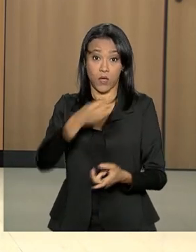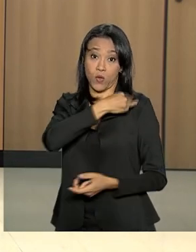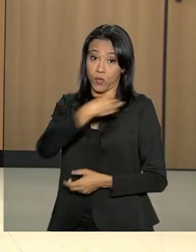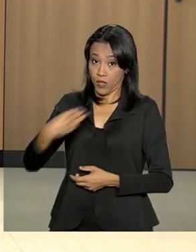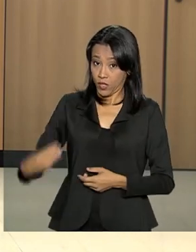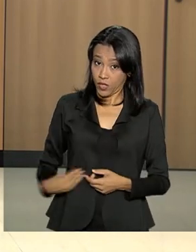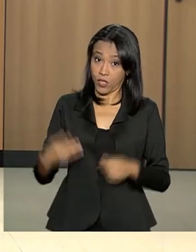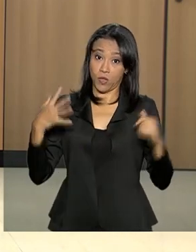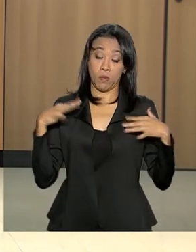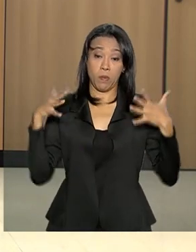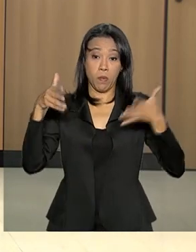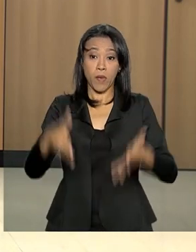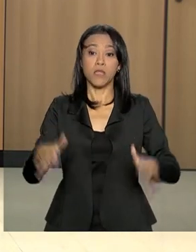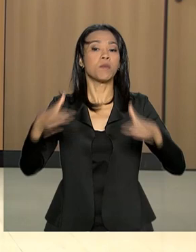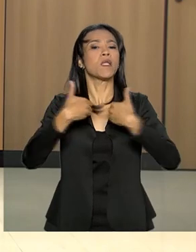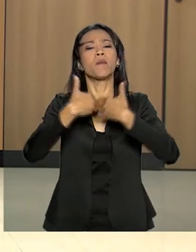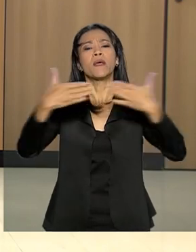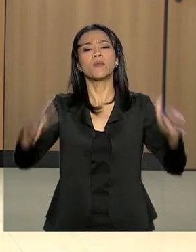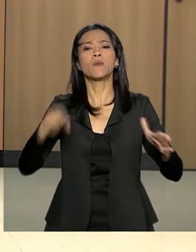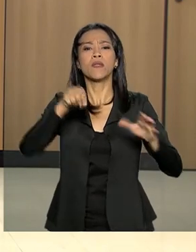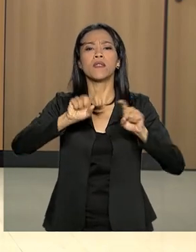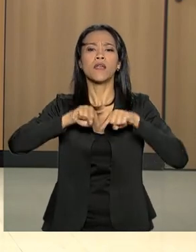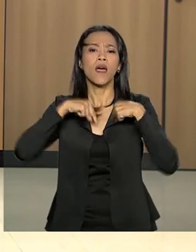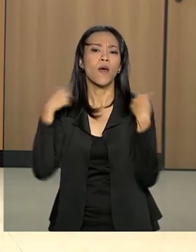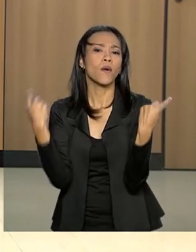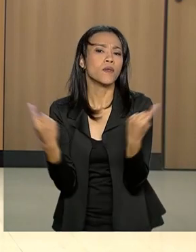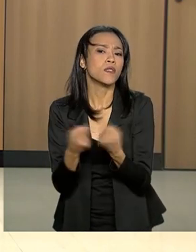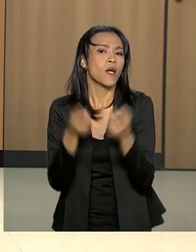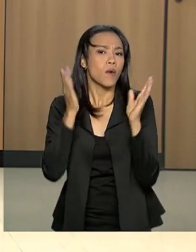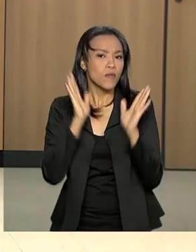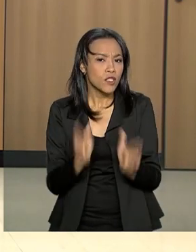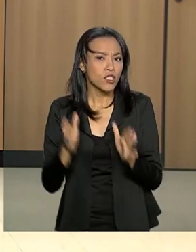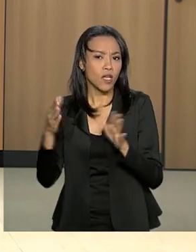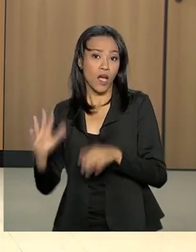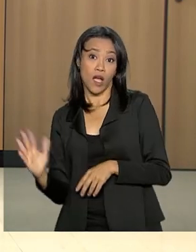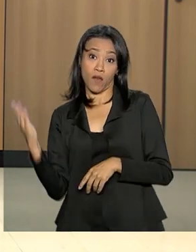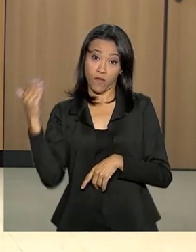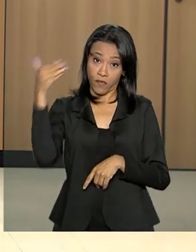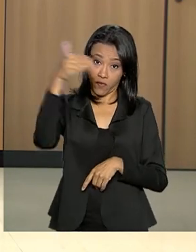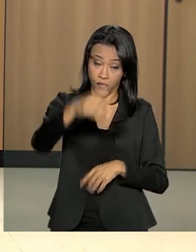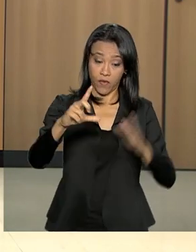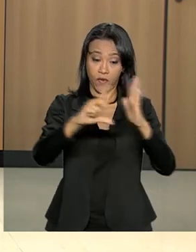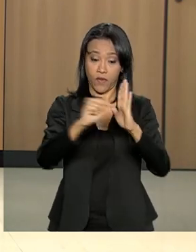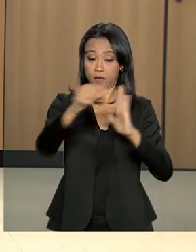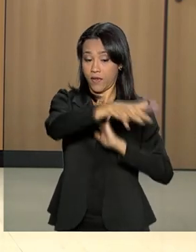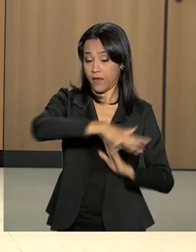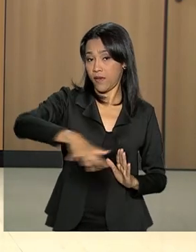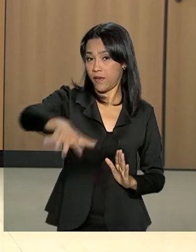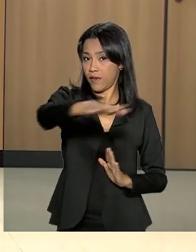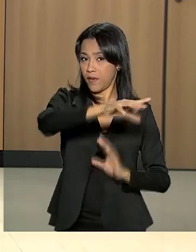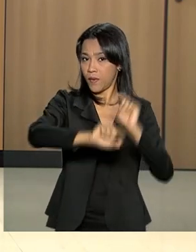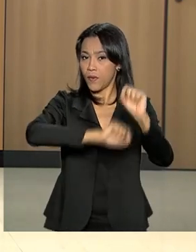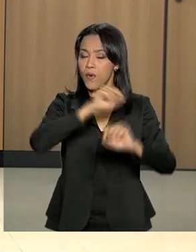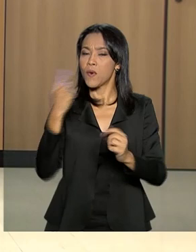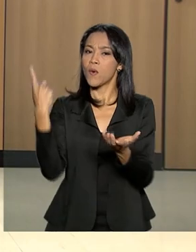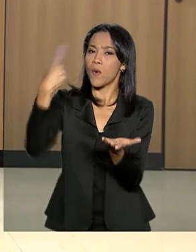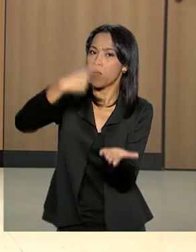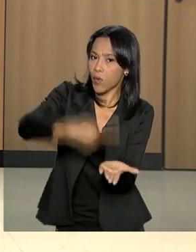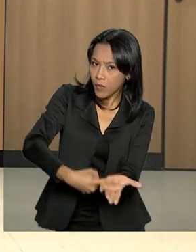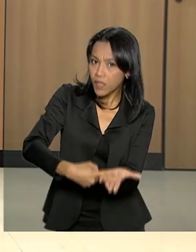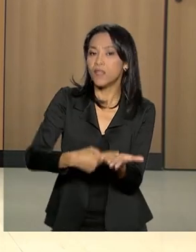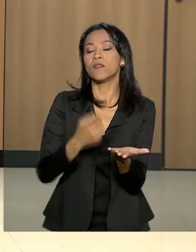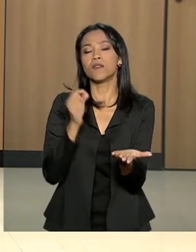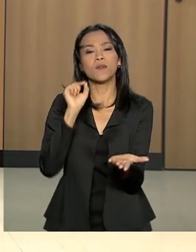aqui da abertura dessa reunião e já seguiu para o Palácio do Planalto, para o próximo compromisso da agenda.